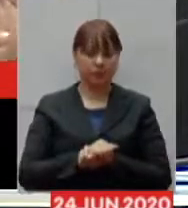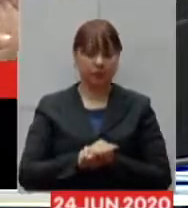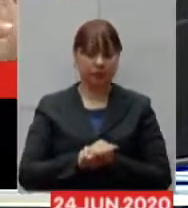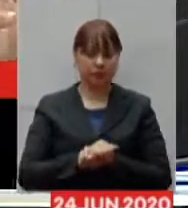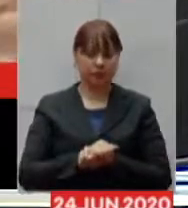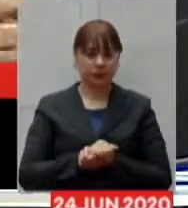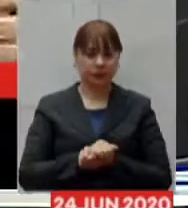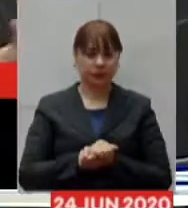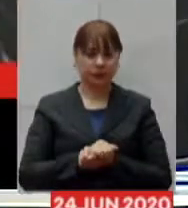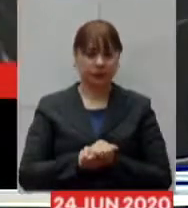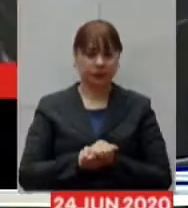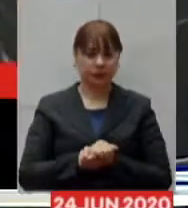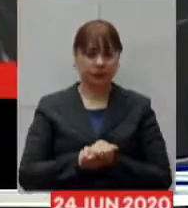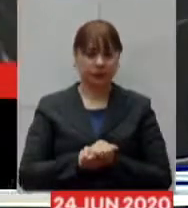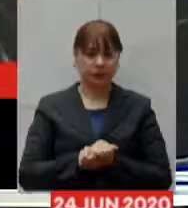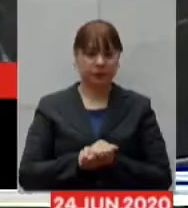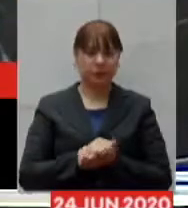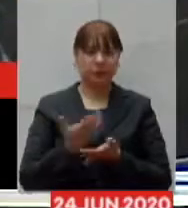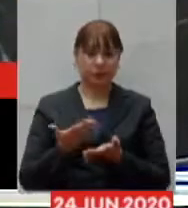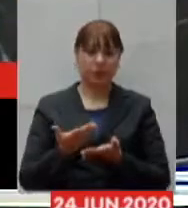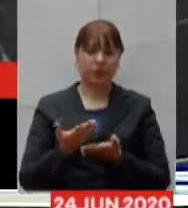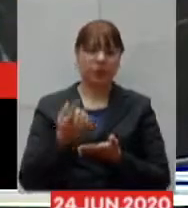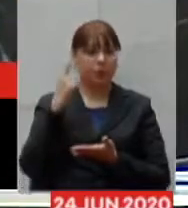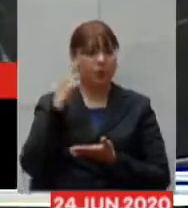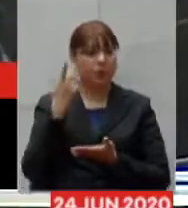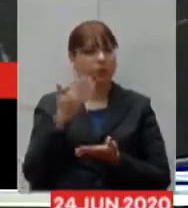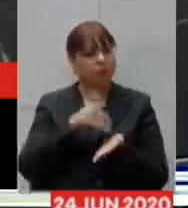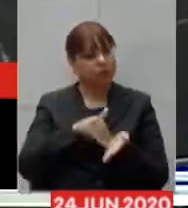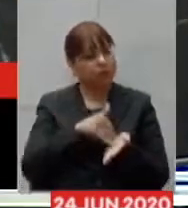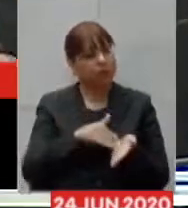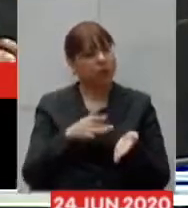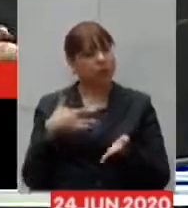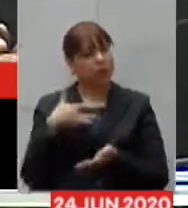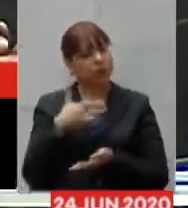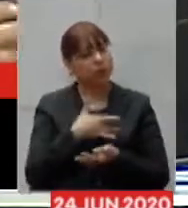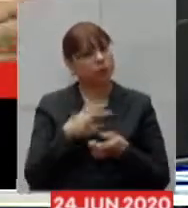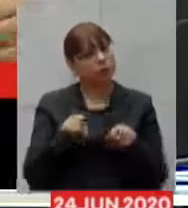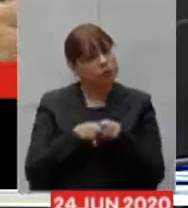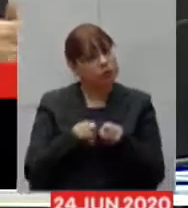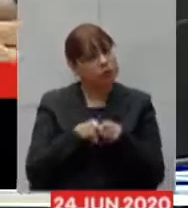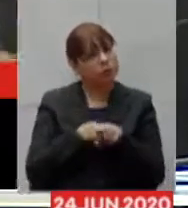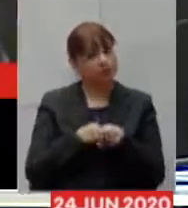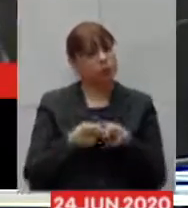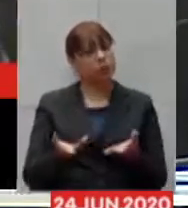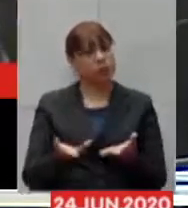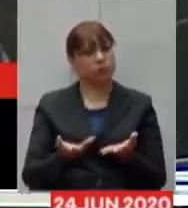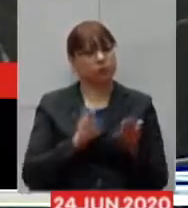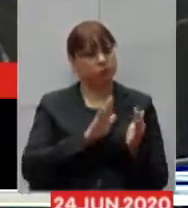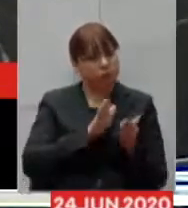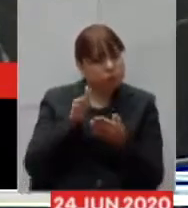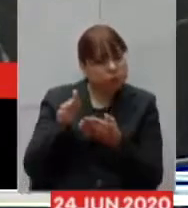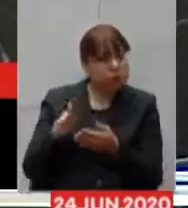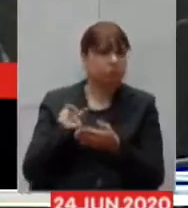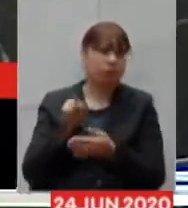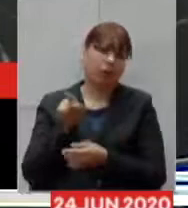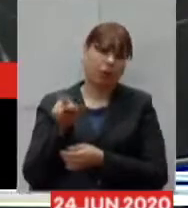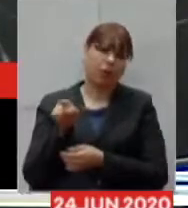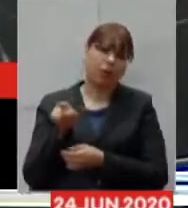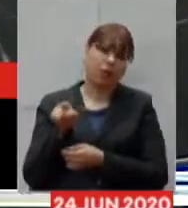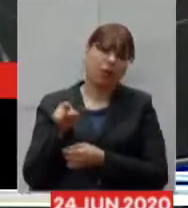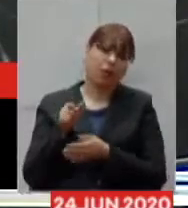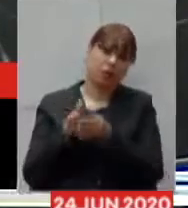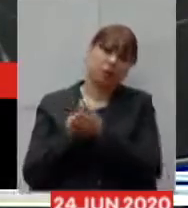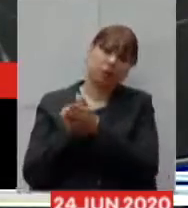os olhos da Secretaria de Saúde também se recaiam sobre a região do Vale do